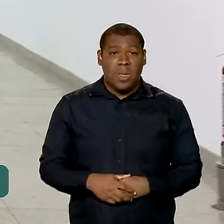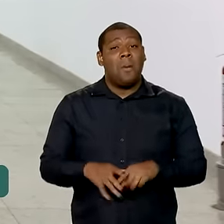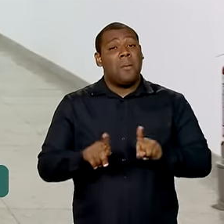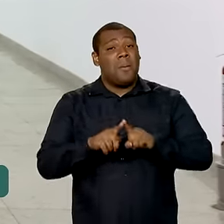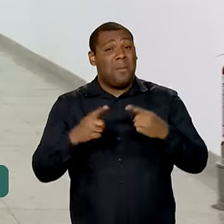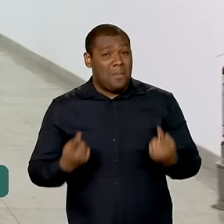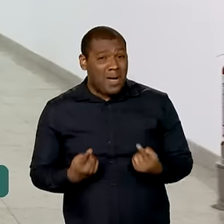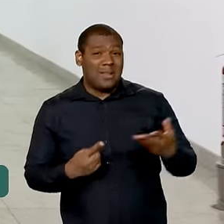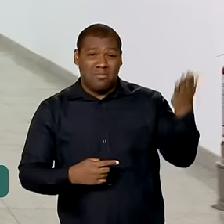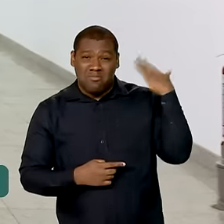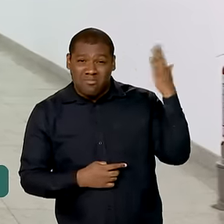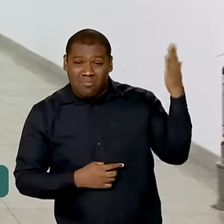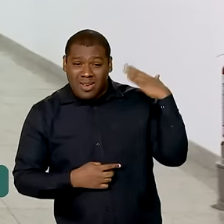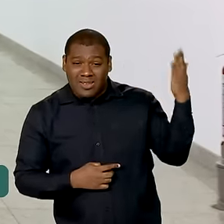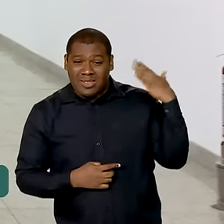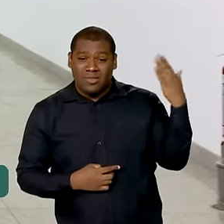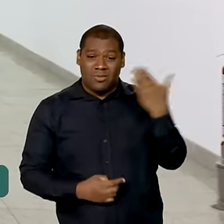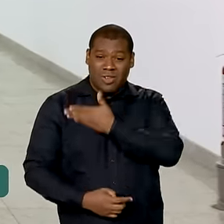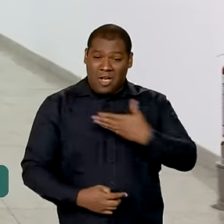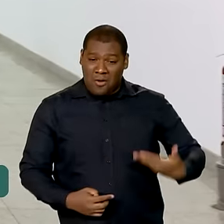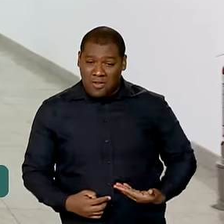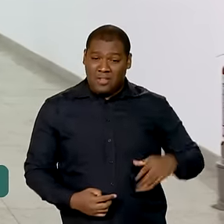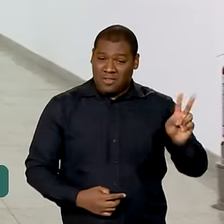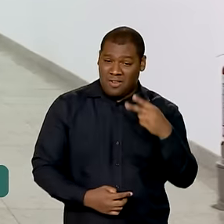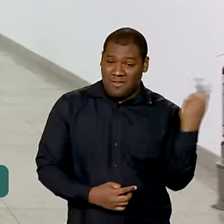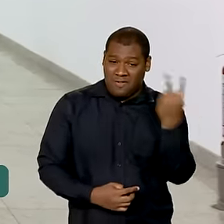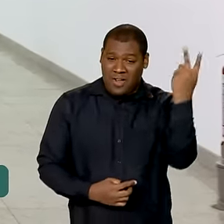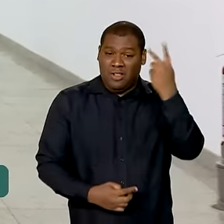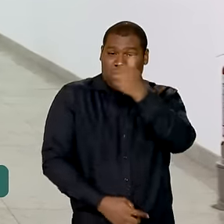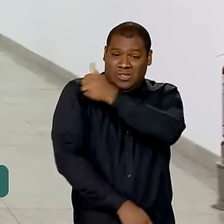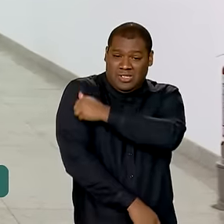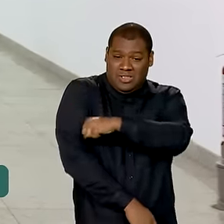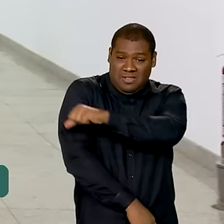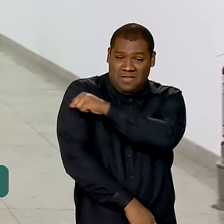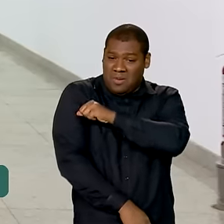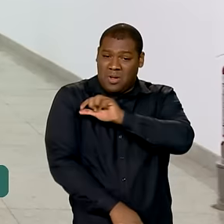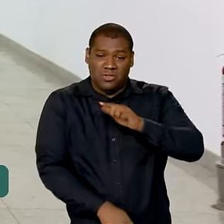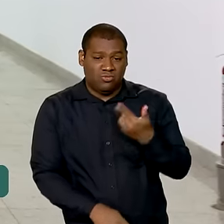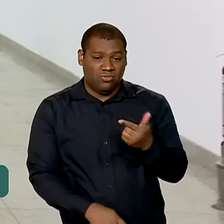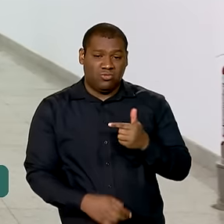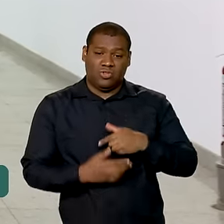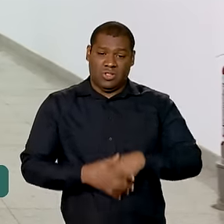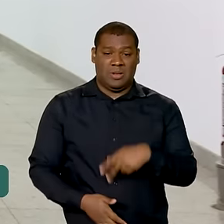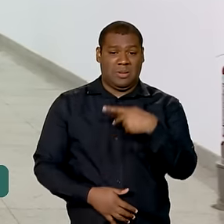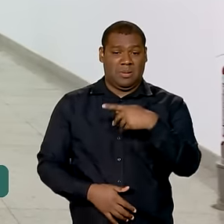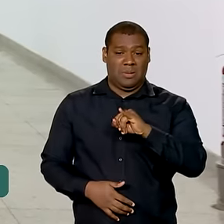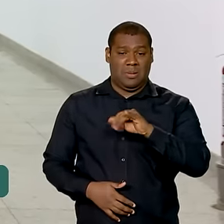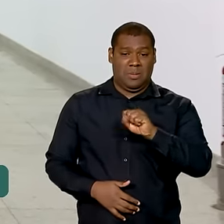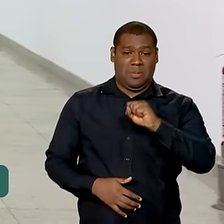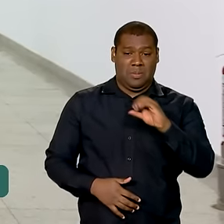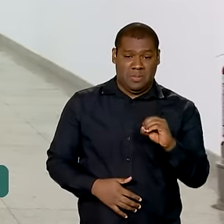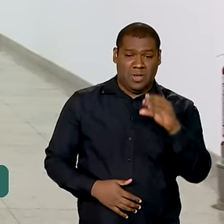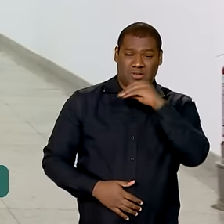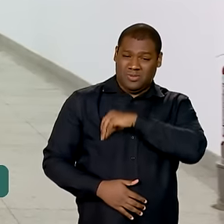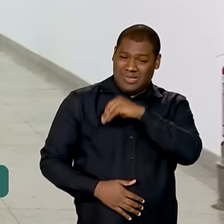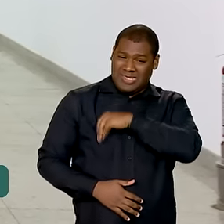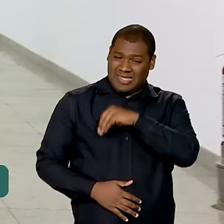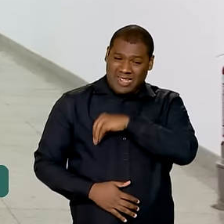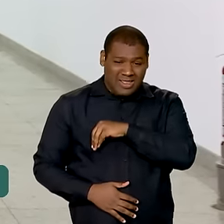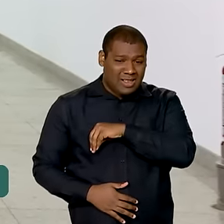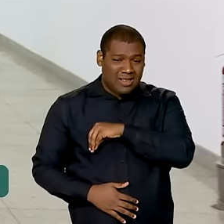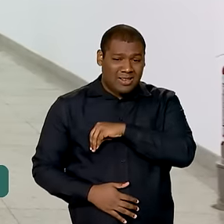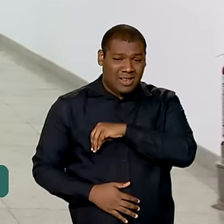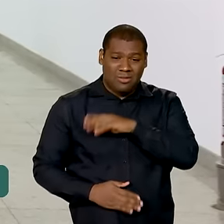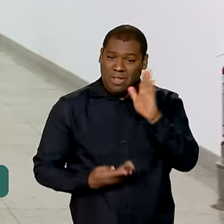sofreu por muito tempo com a desvalorização. O não cumprimento do piso salarial até o ano passado